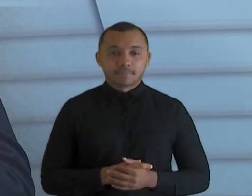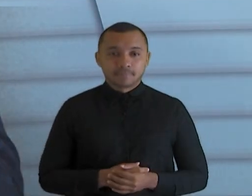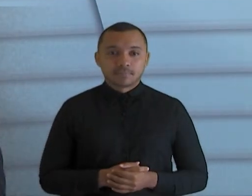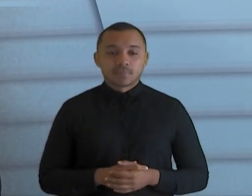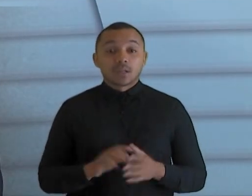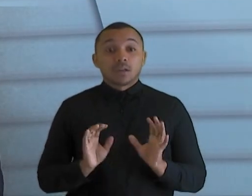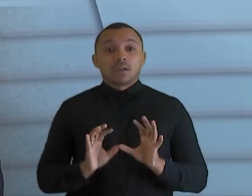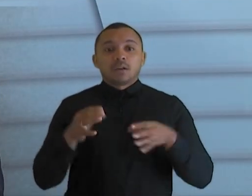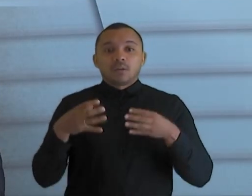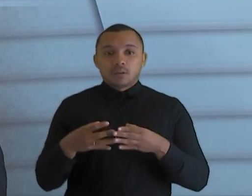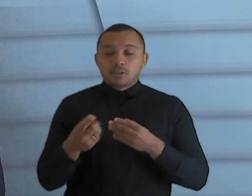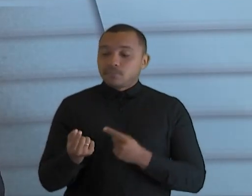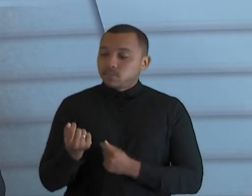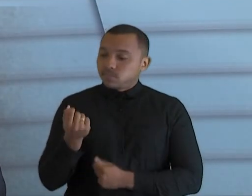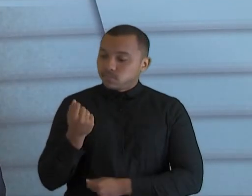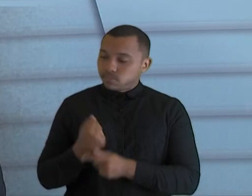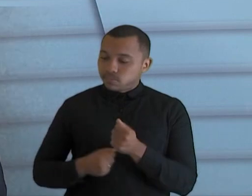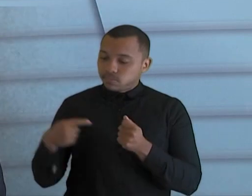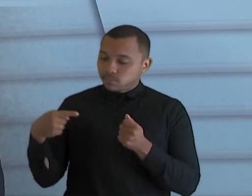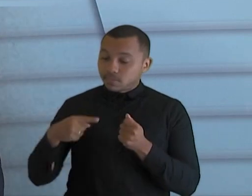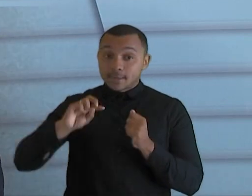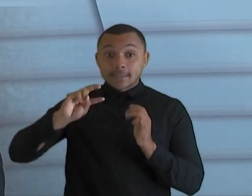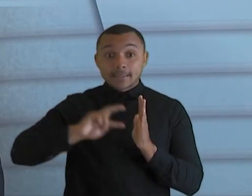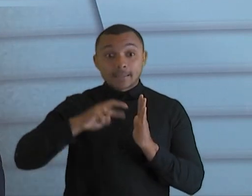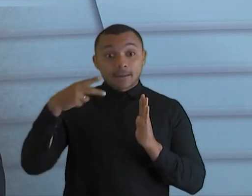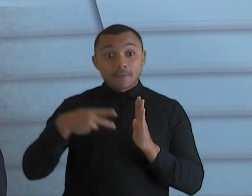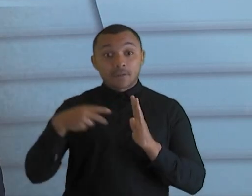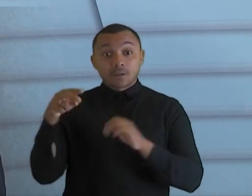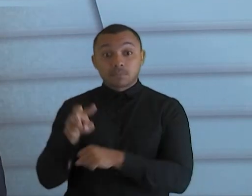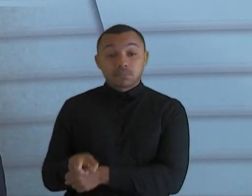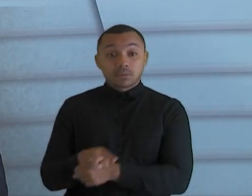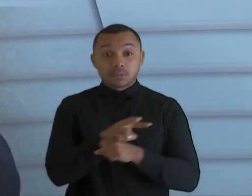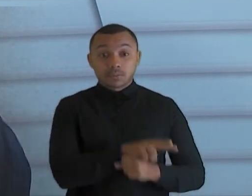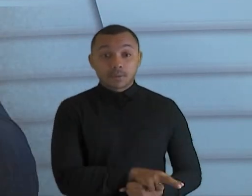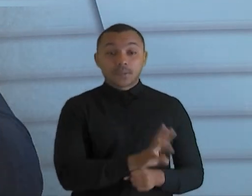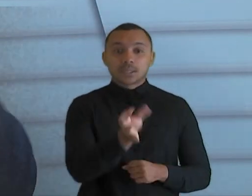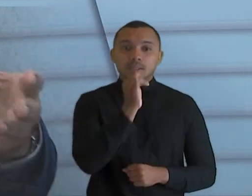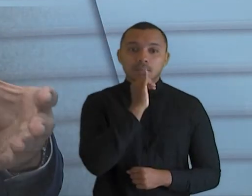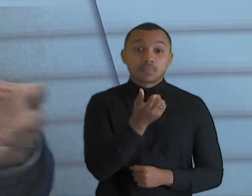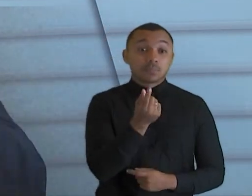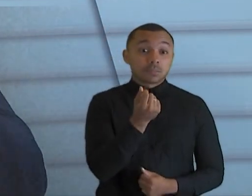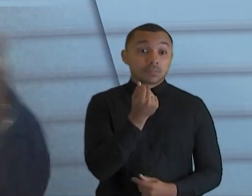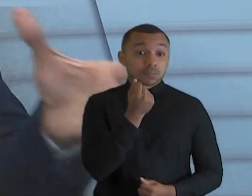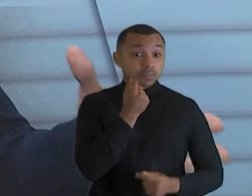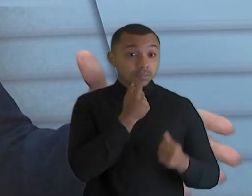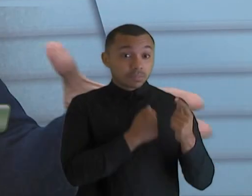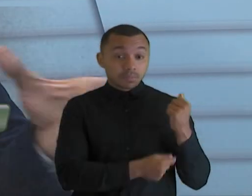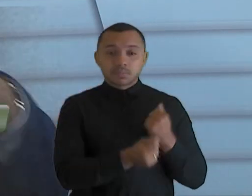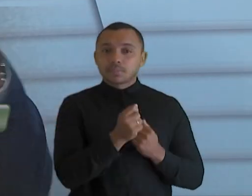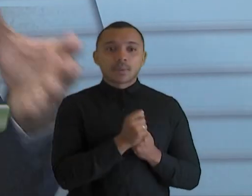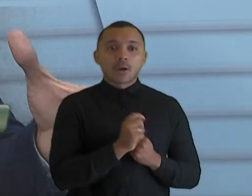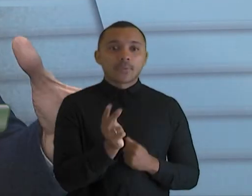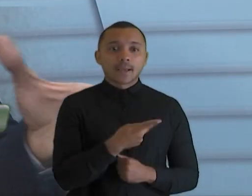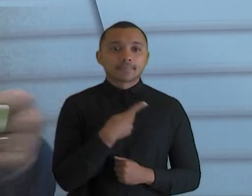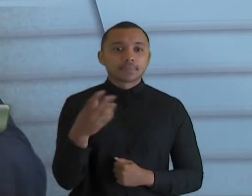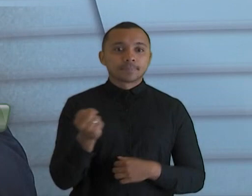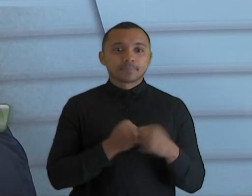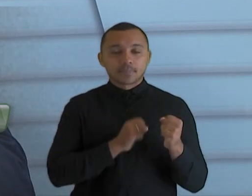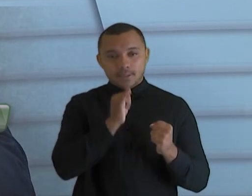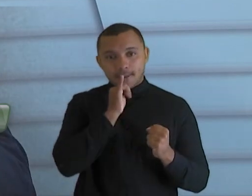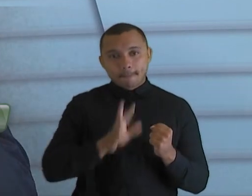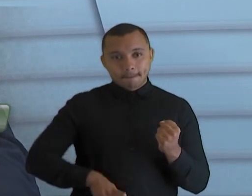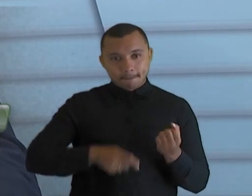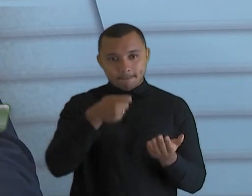ele é um órgão de fiscalização, então ele fiscaliza aqueles recursos que são arrecadados de todos nós. Todos nós pagamos tributos,